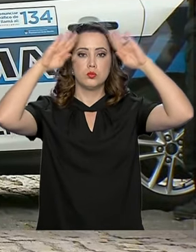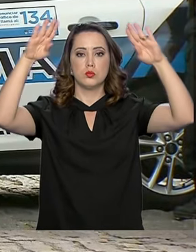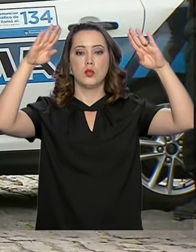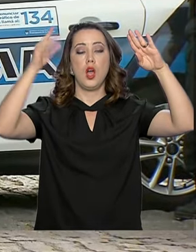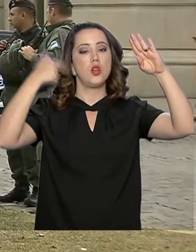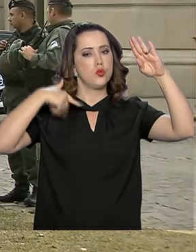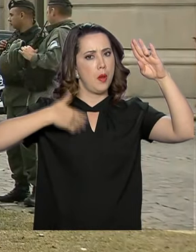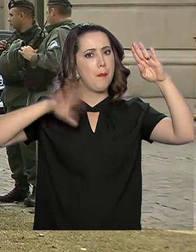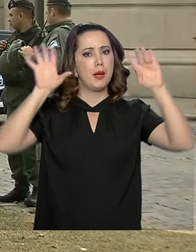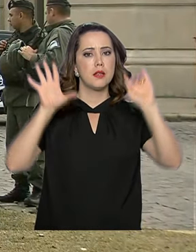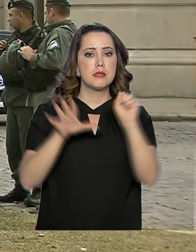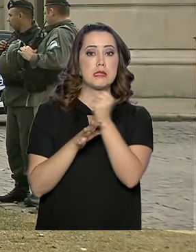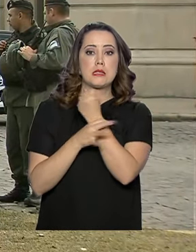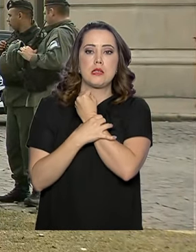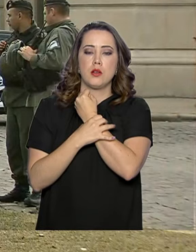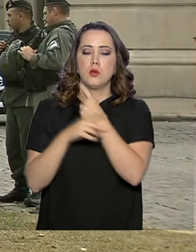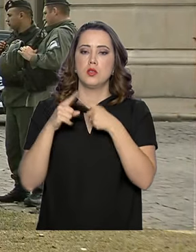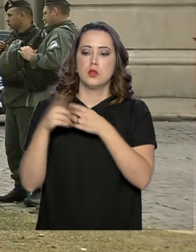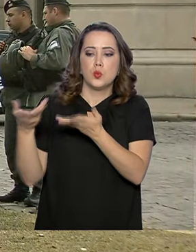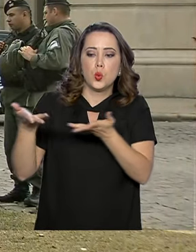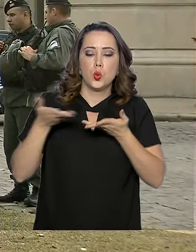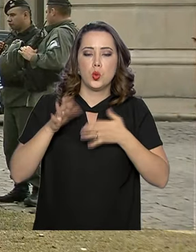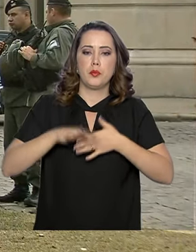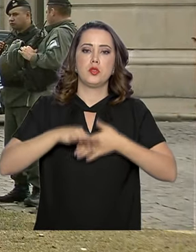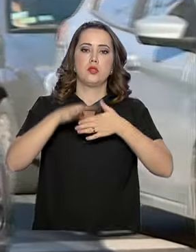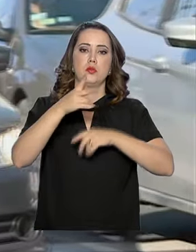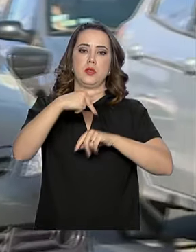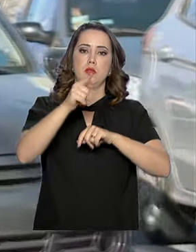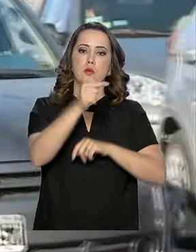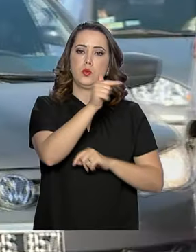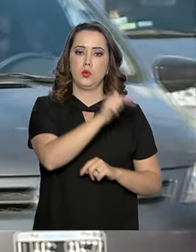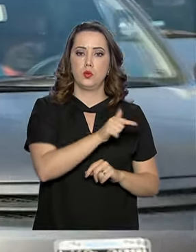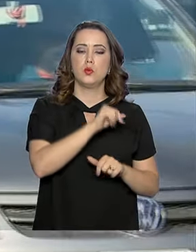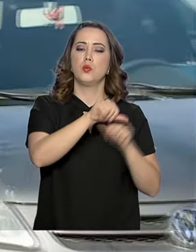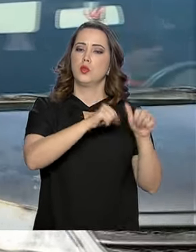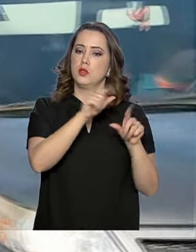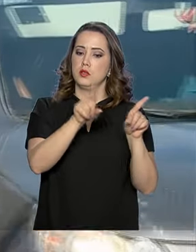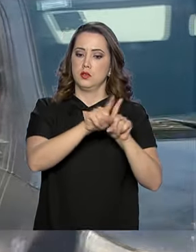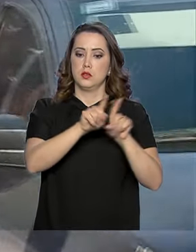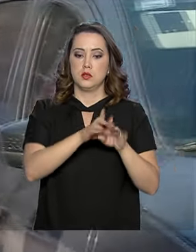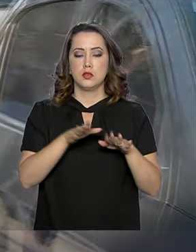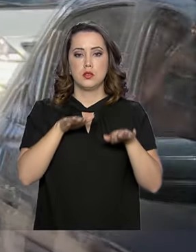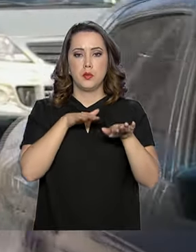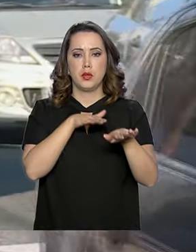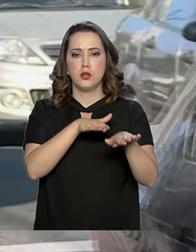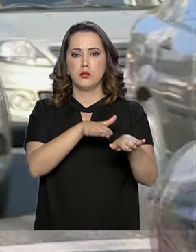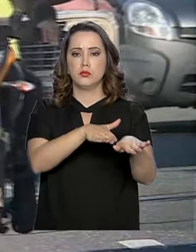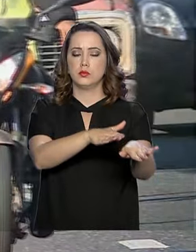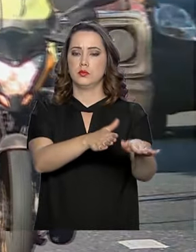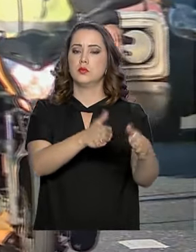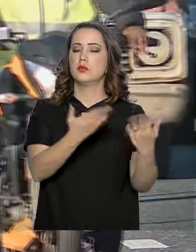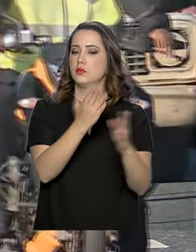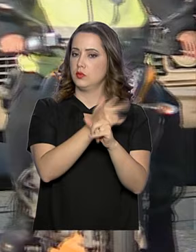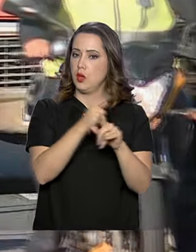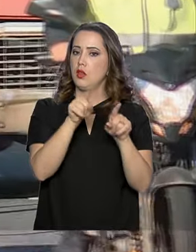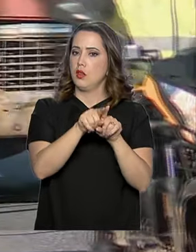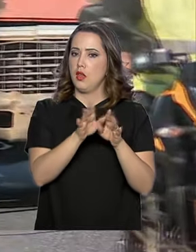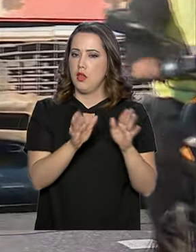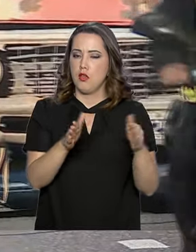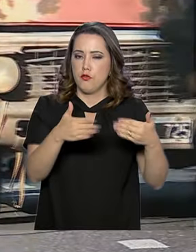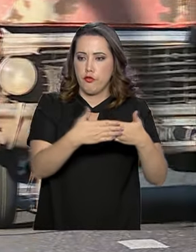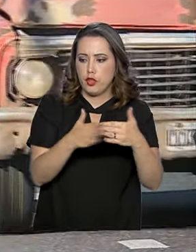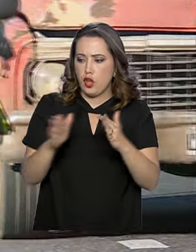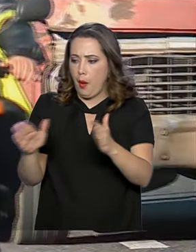reforçadas para receber as delegações estrangeiras. Mudanças também no trânsito da cidade, com bloqueios e